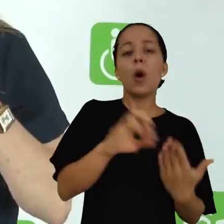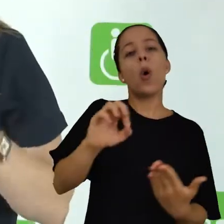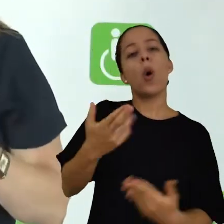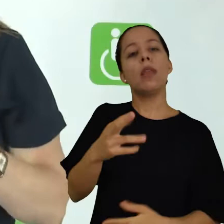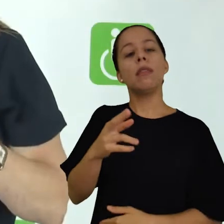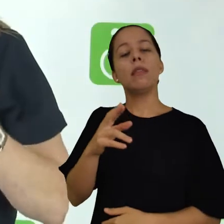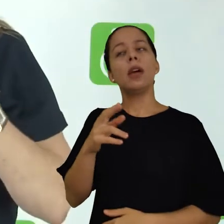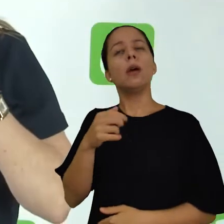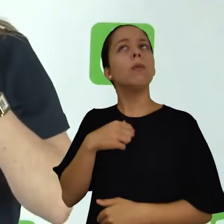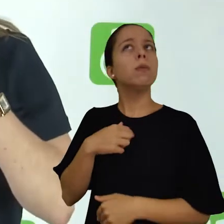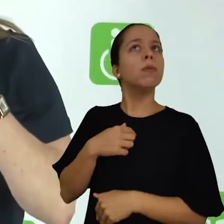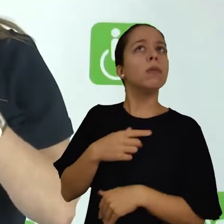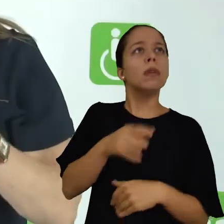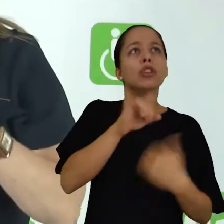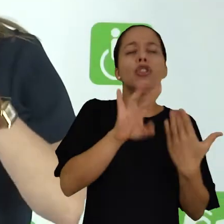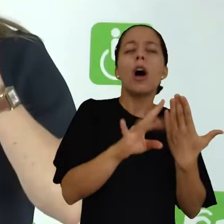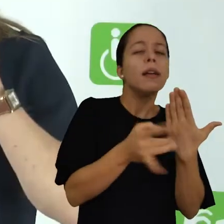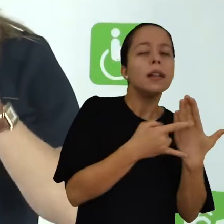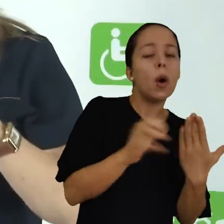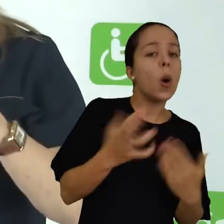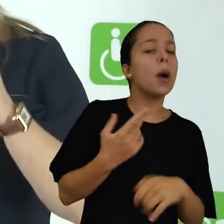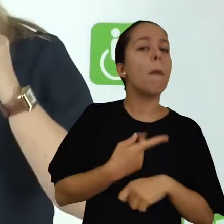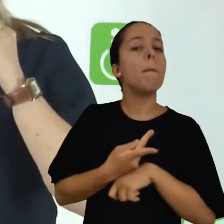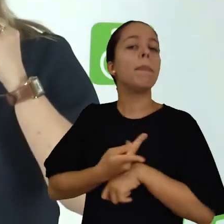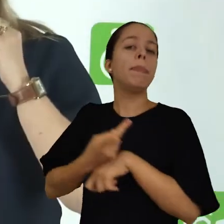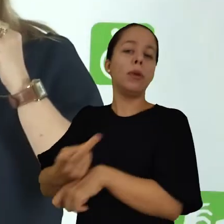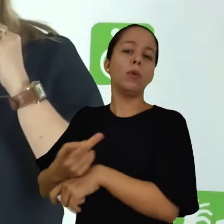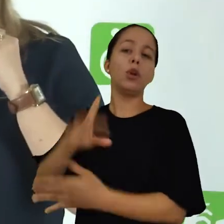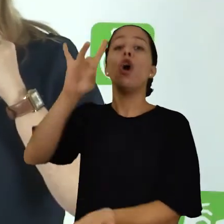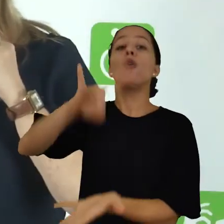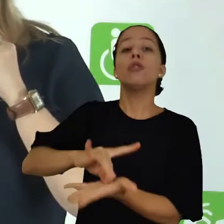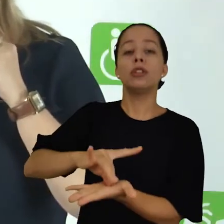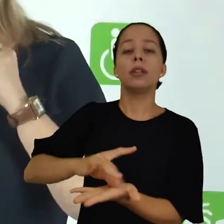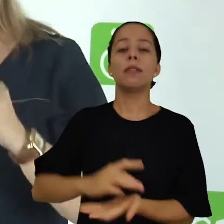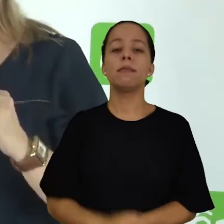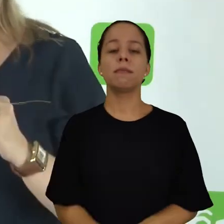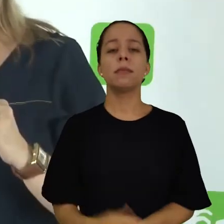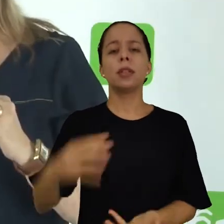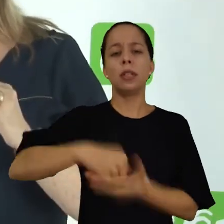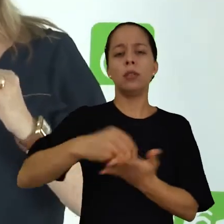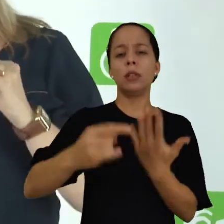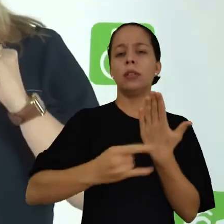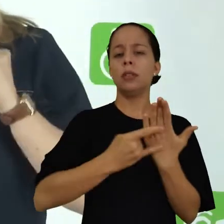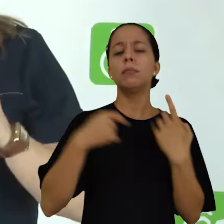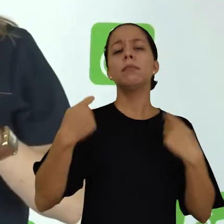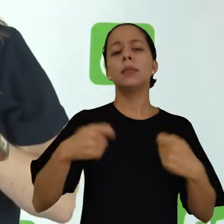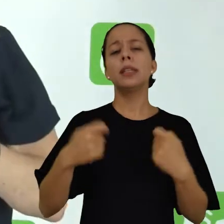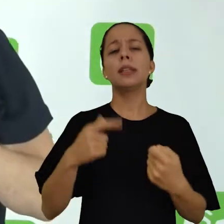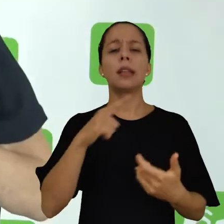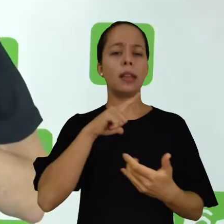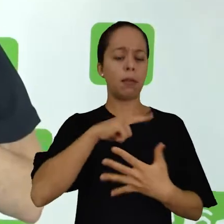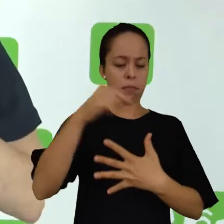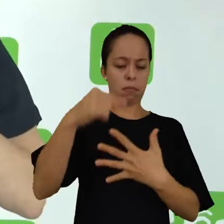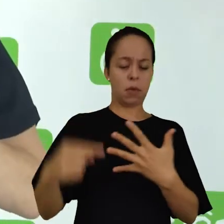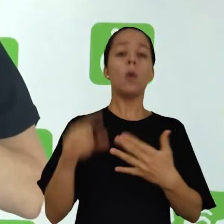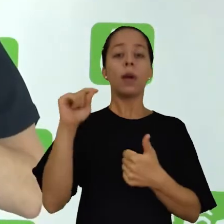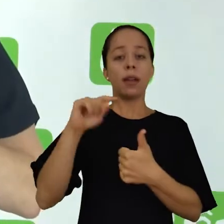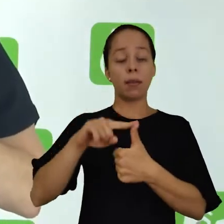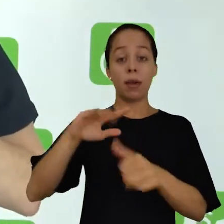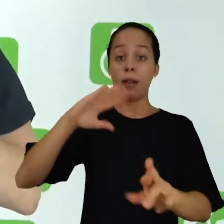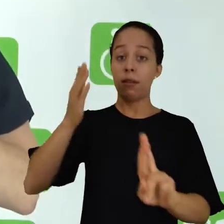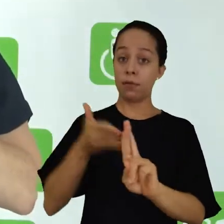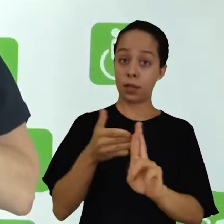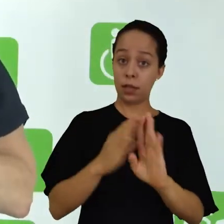Numa resenha, quais são os tópicos que devem aparecer? Primeiro, a referência